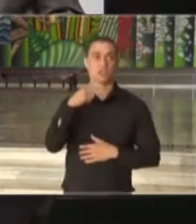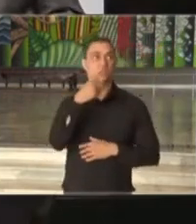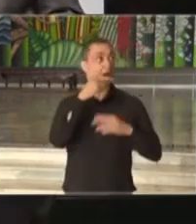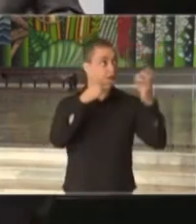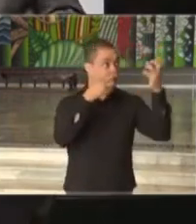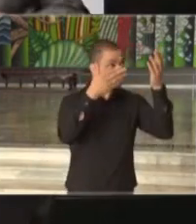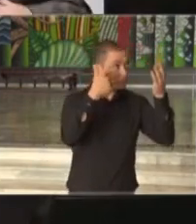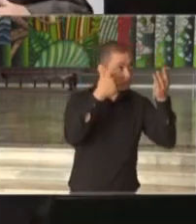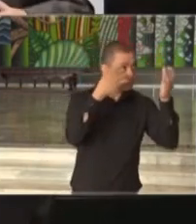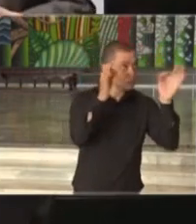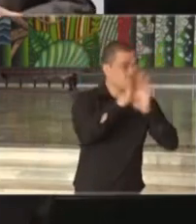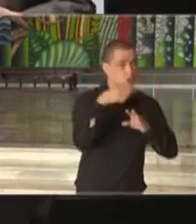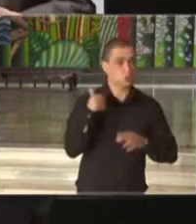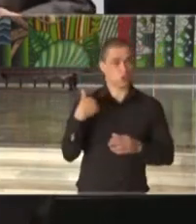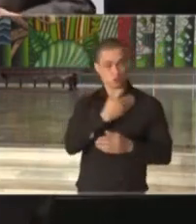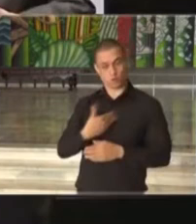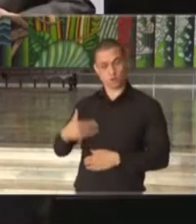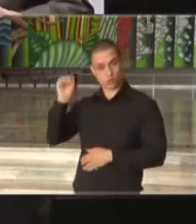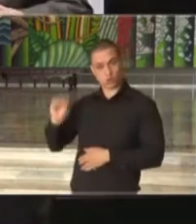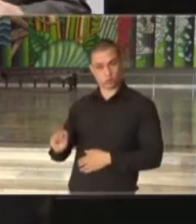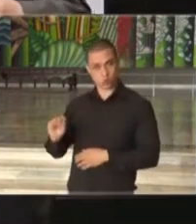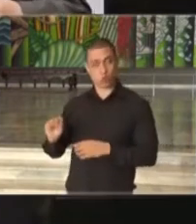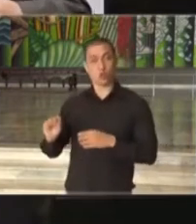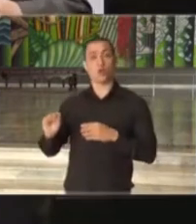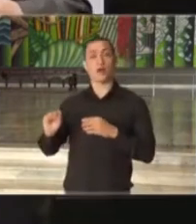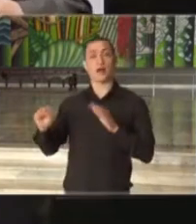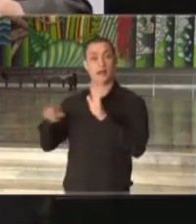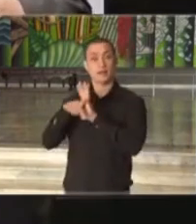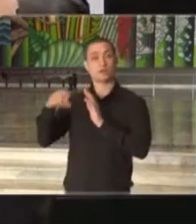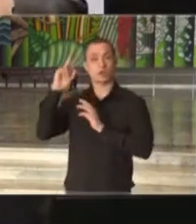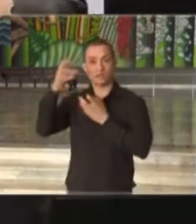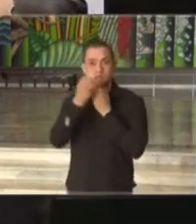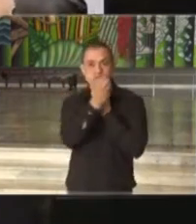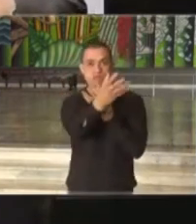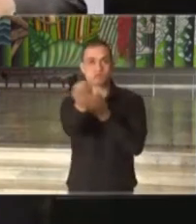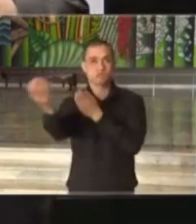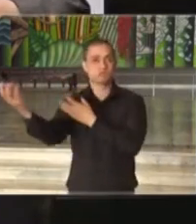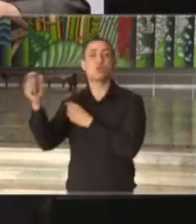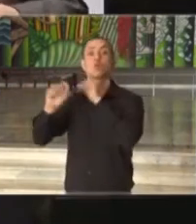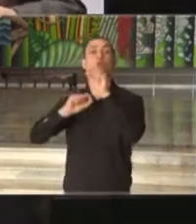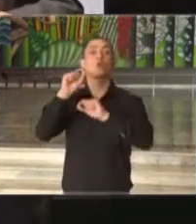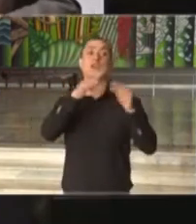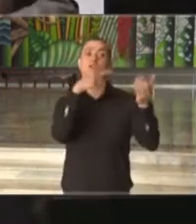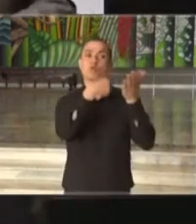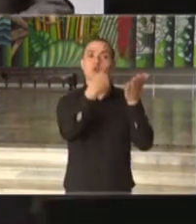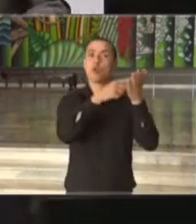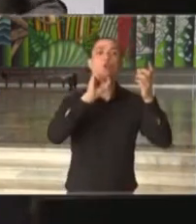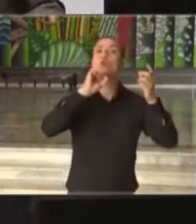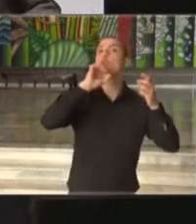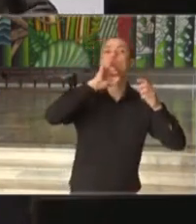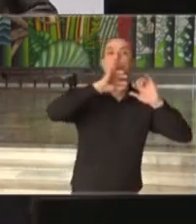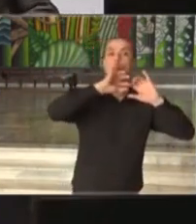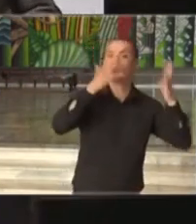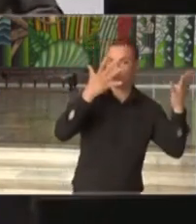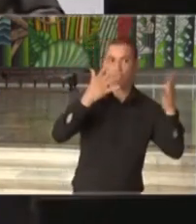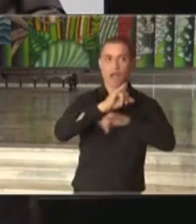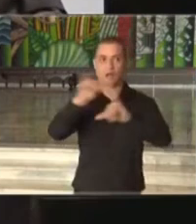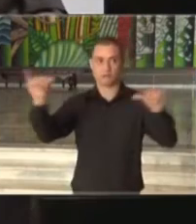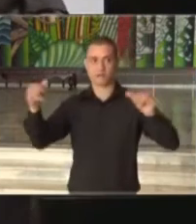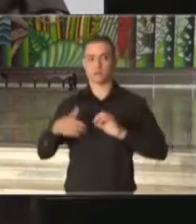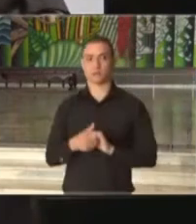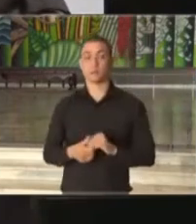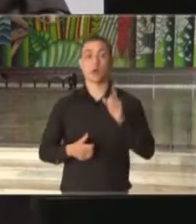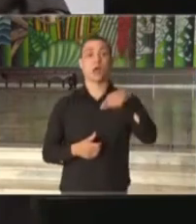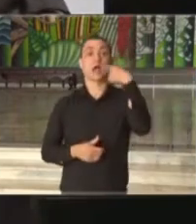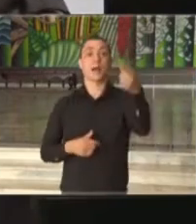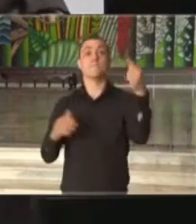os governadores do Sul, participantes dessa reunião, informaremos o que foi tratado e o que foi decidido. Vamos agora à